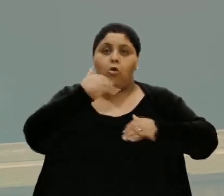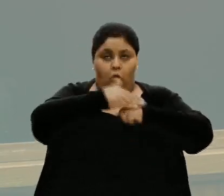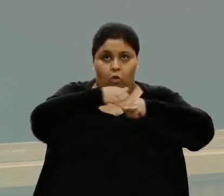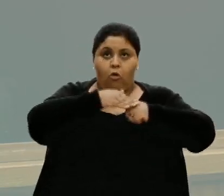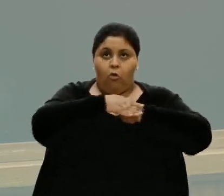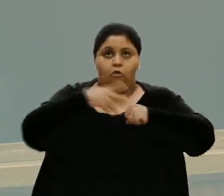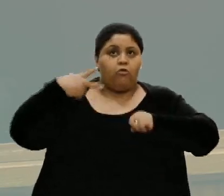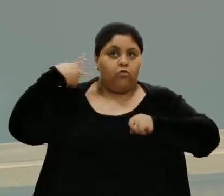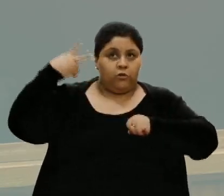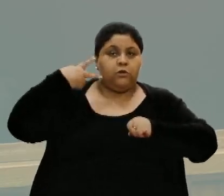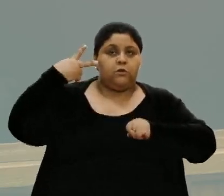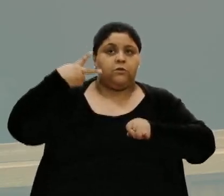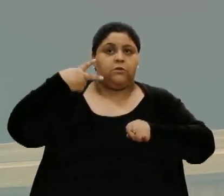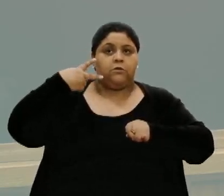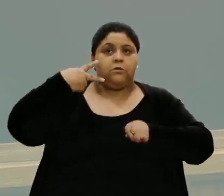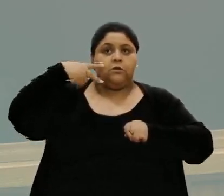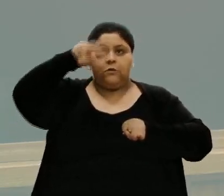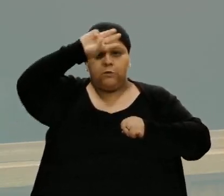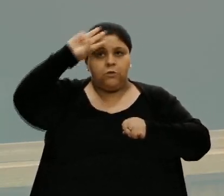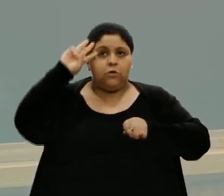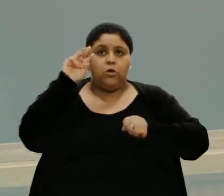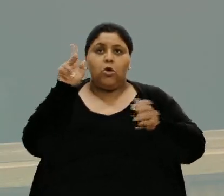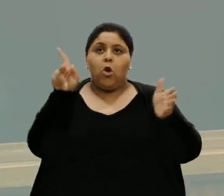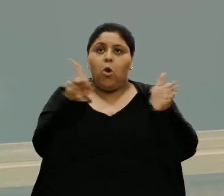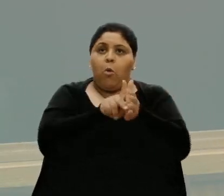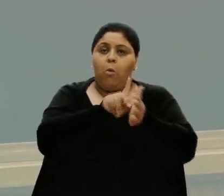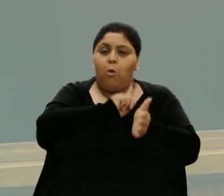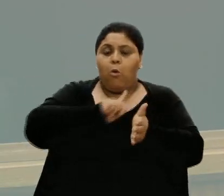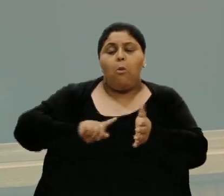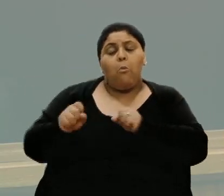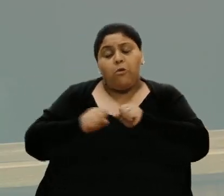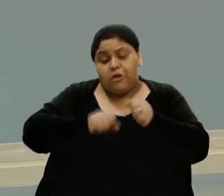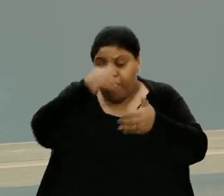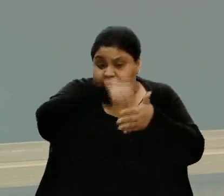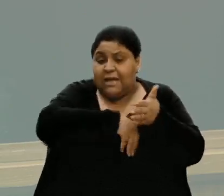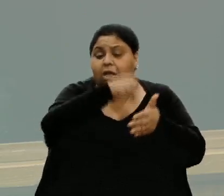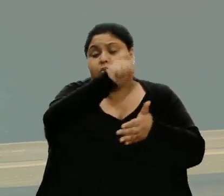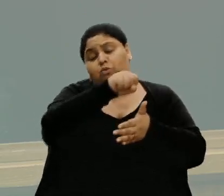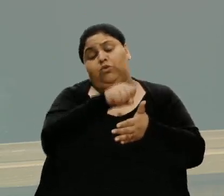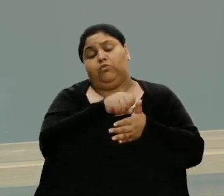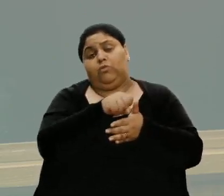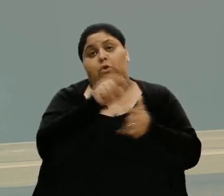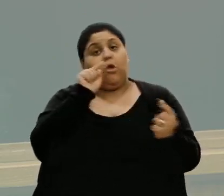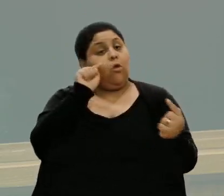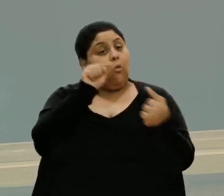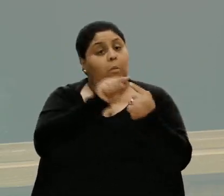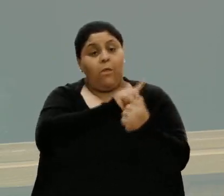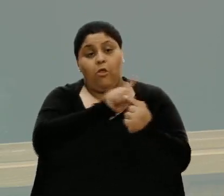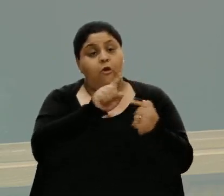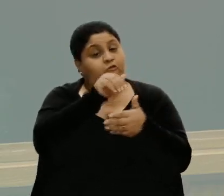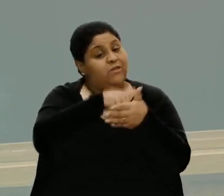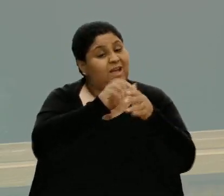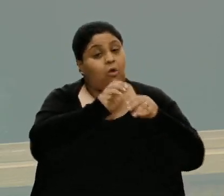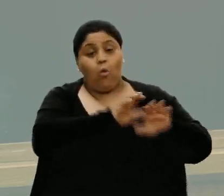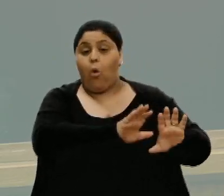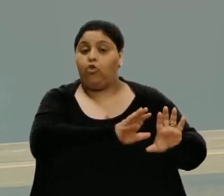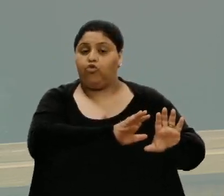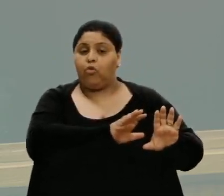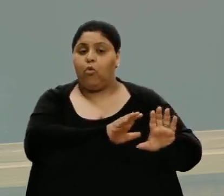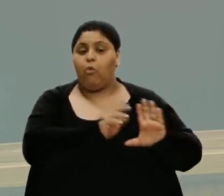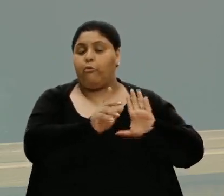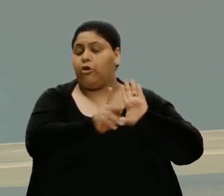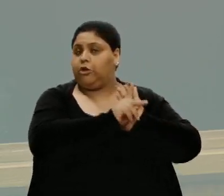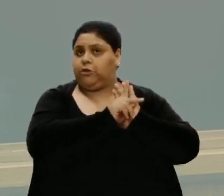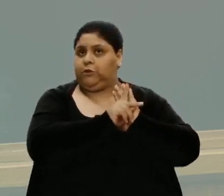o vereador Fiúza, o próprio governo poderia ter votado a favor. O objetivo não era votar contra o projeto,